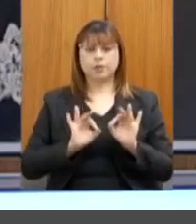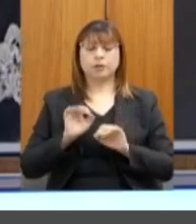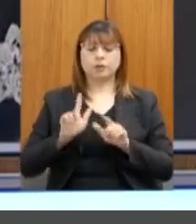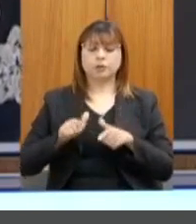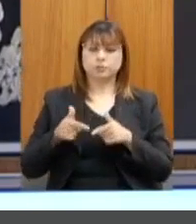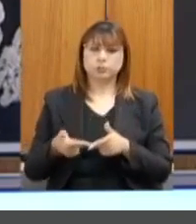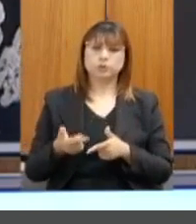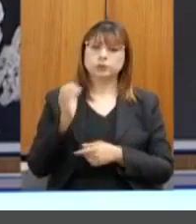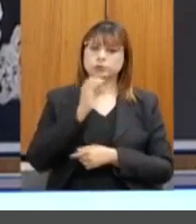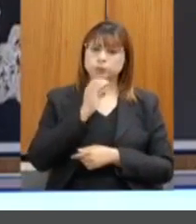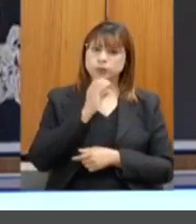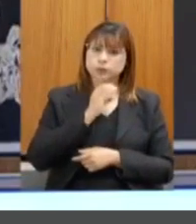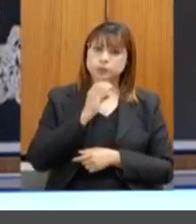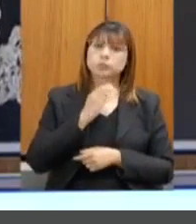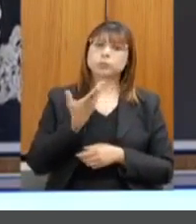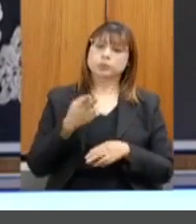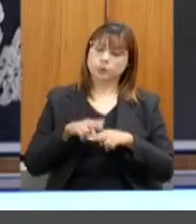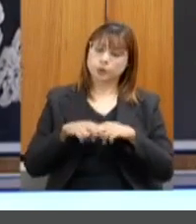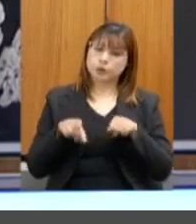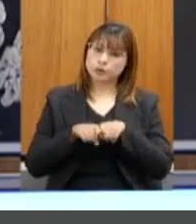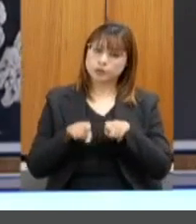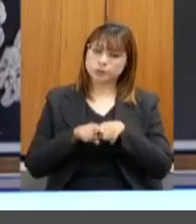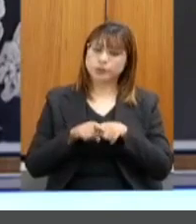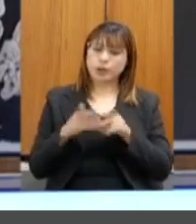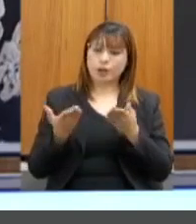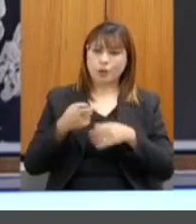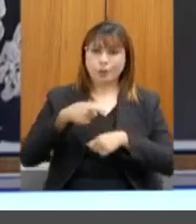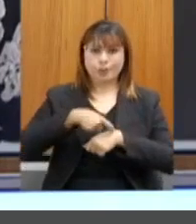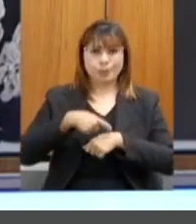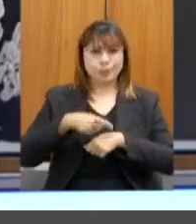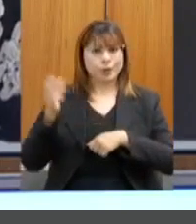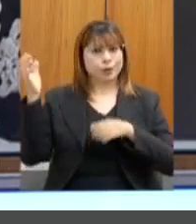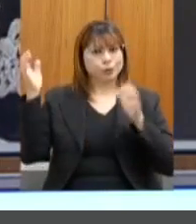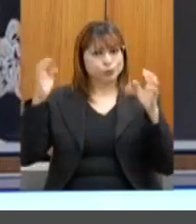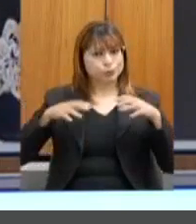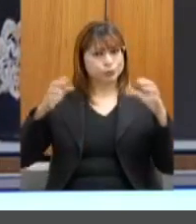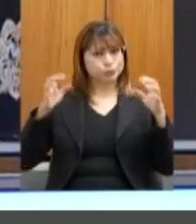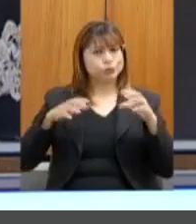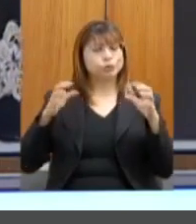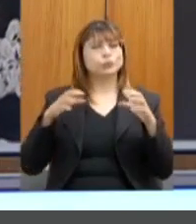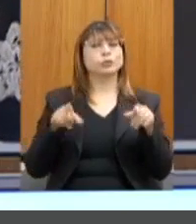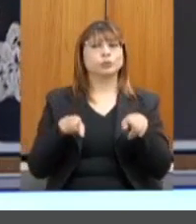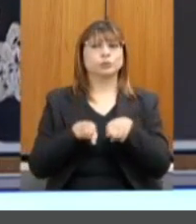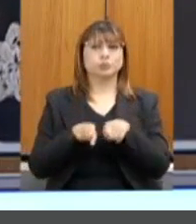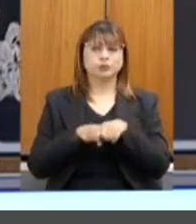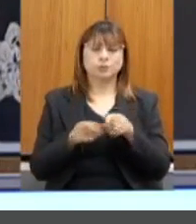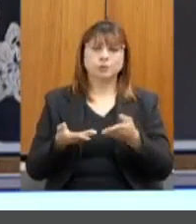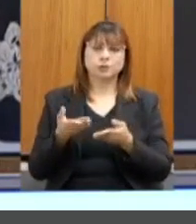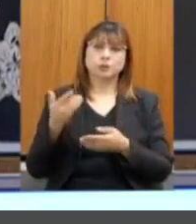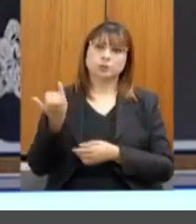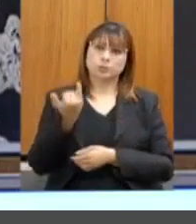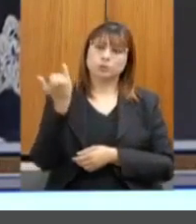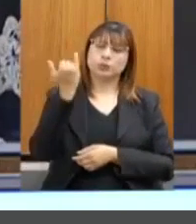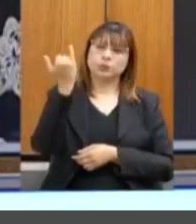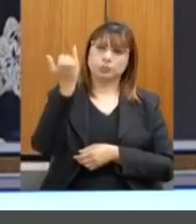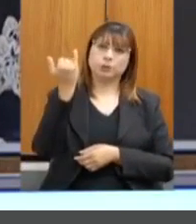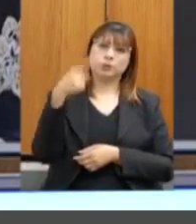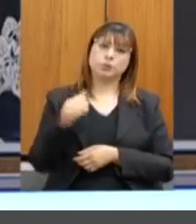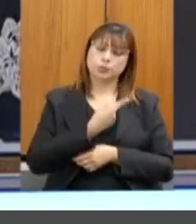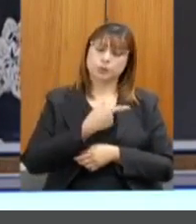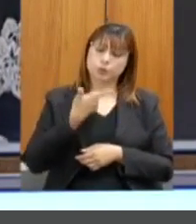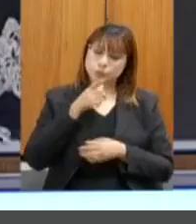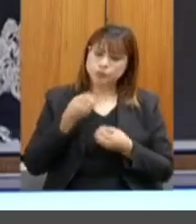também, dada a chegada do período chuvoso, é um grande passo para que a gente dê ainda maior